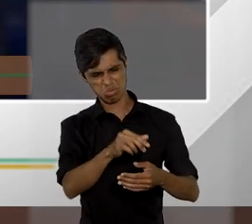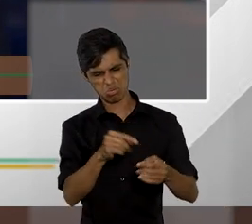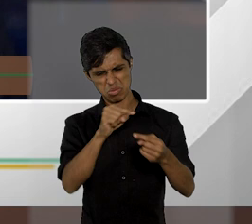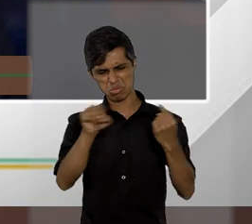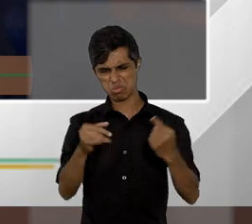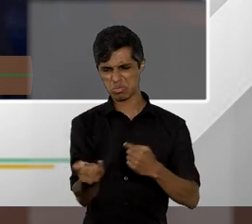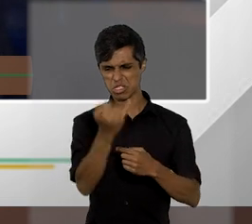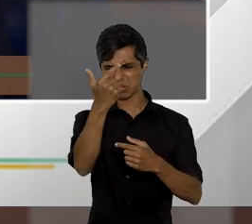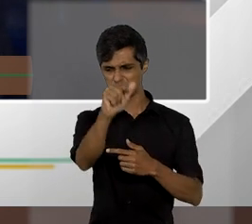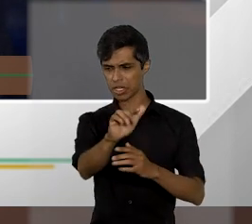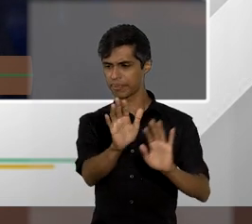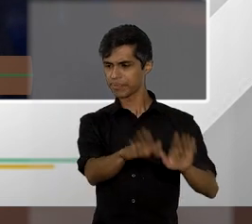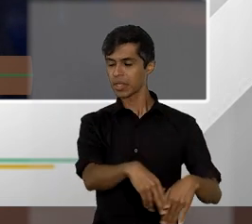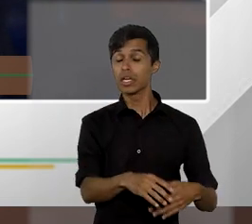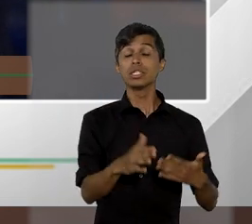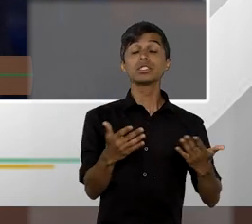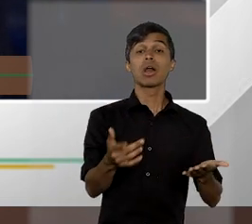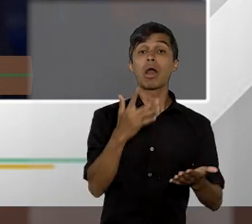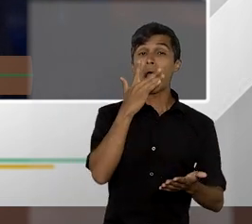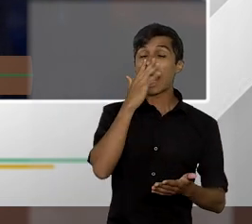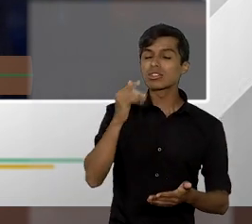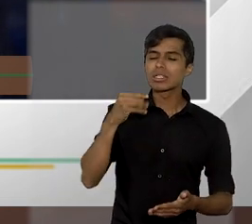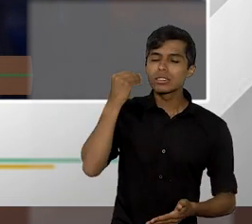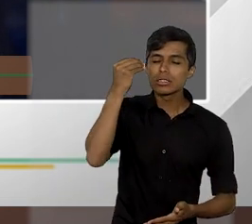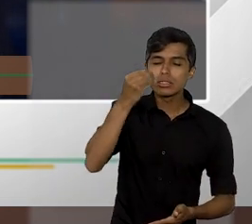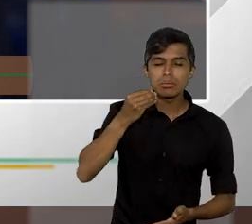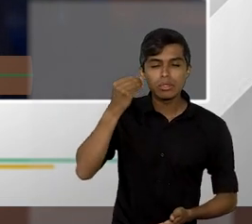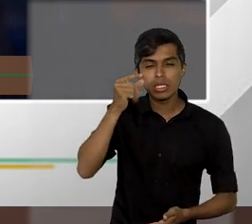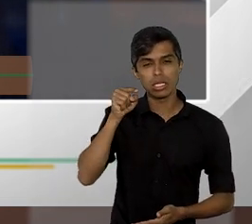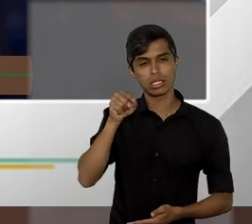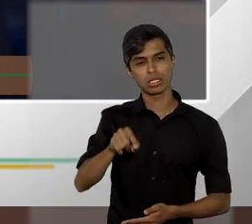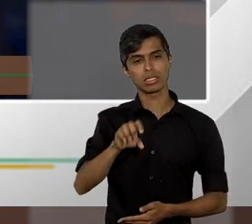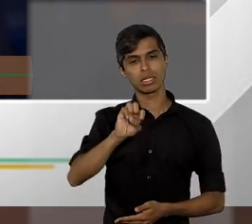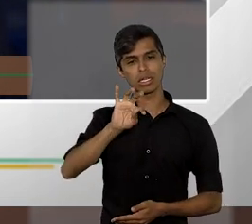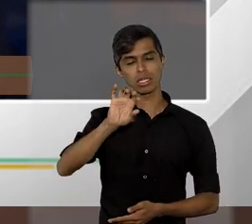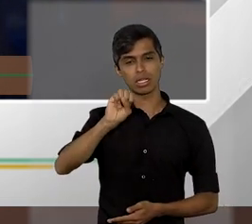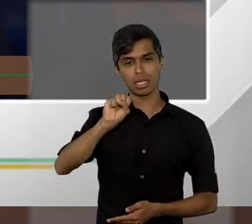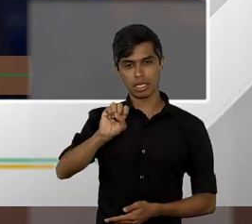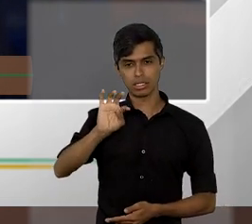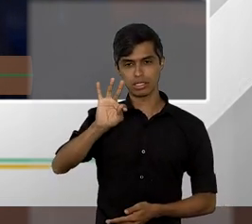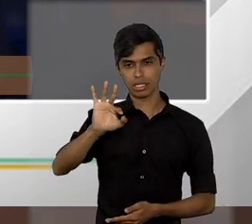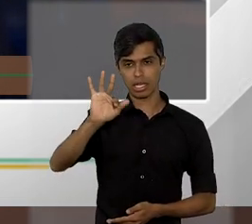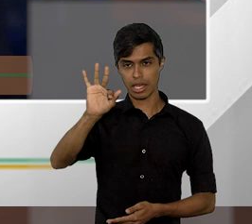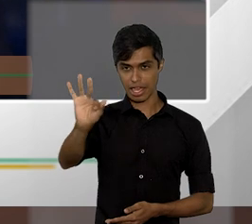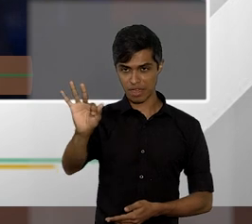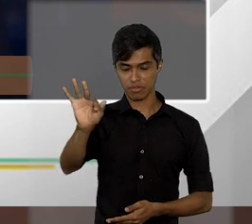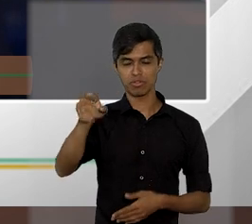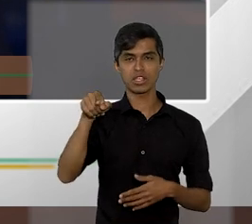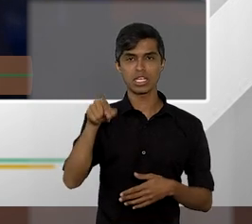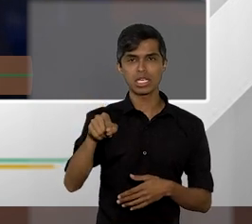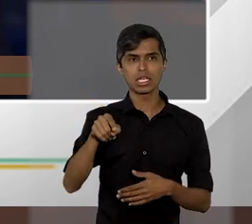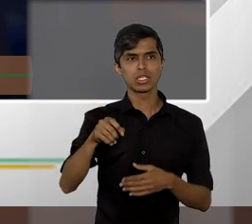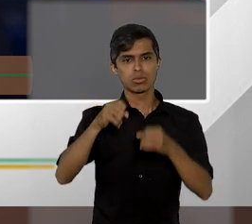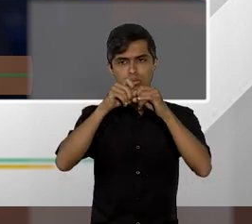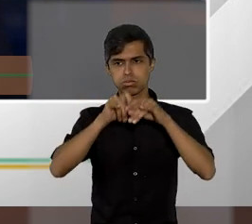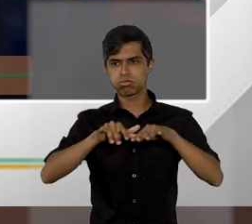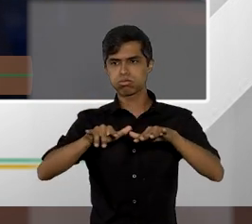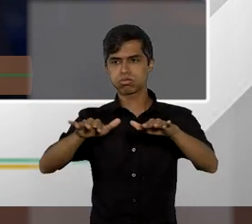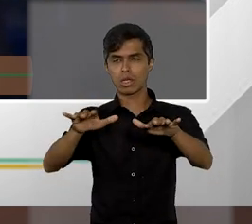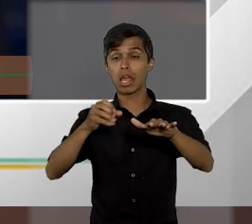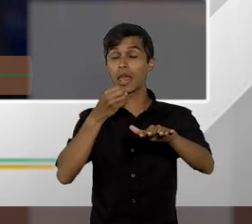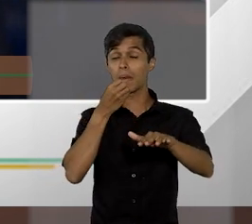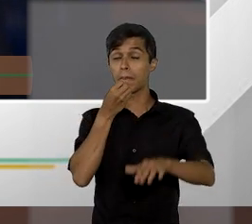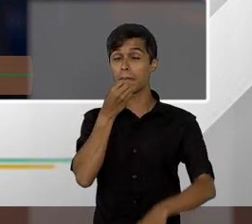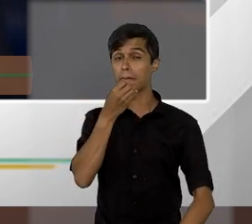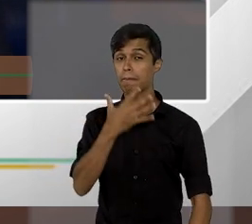aí me parece que essa experiência do Supremo Tribunal Federal com a repercussão geral é um bom